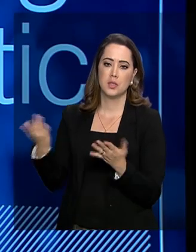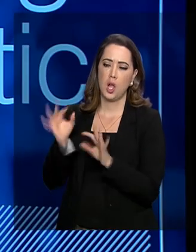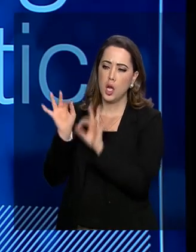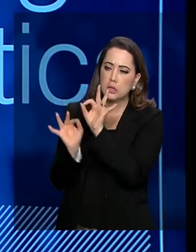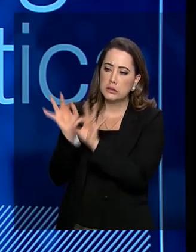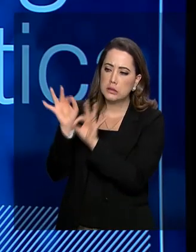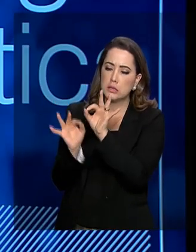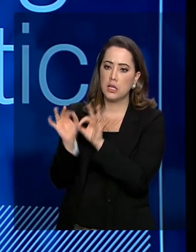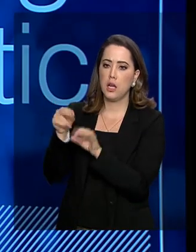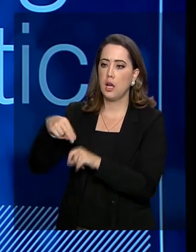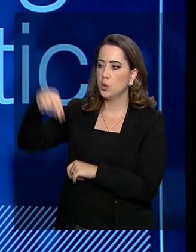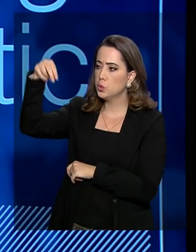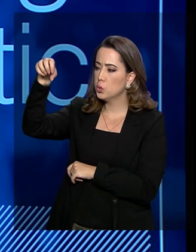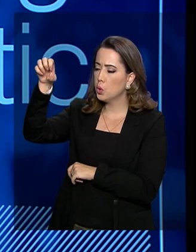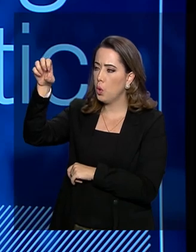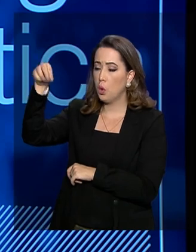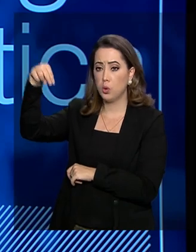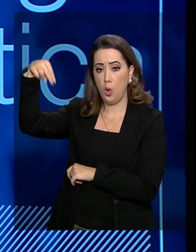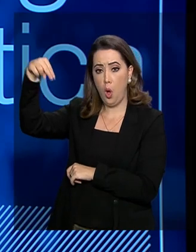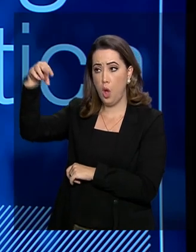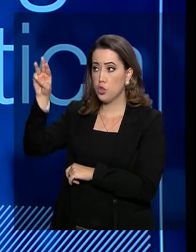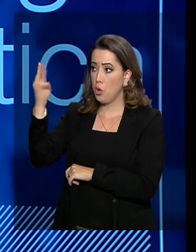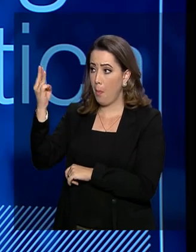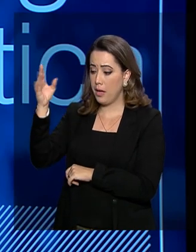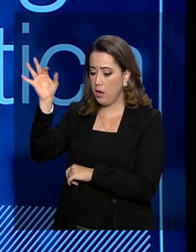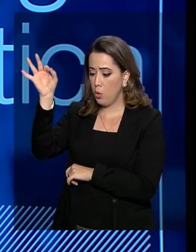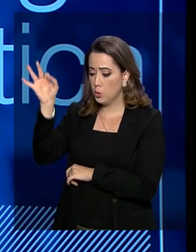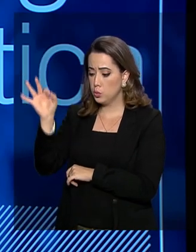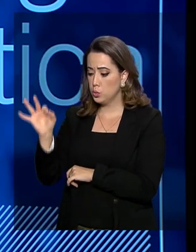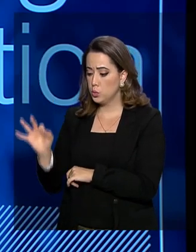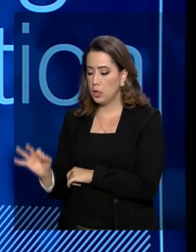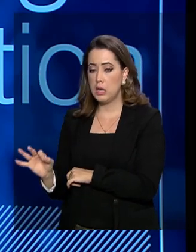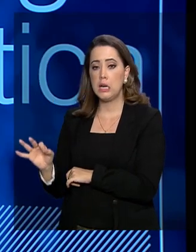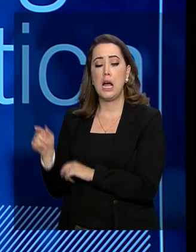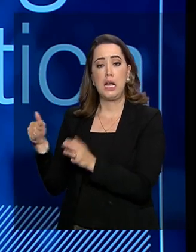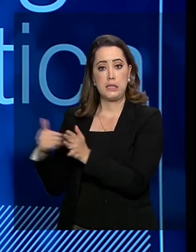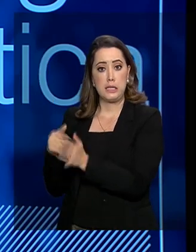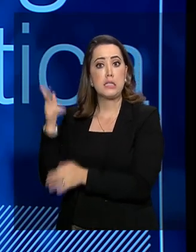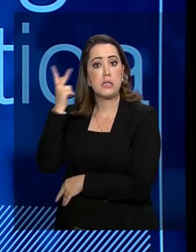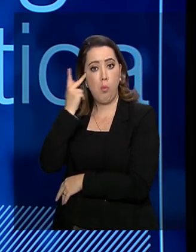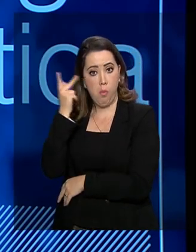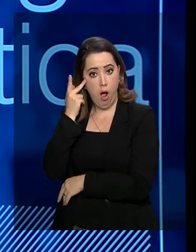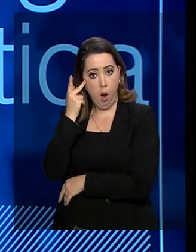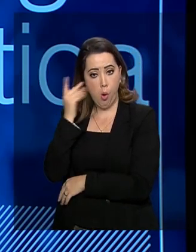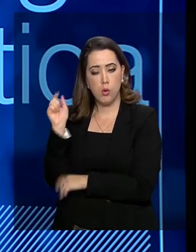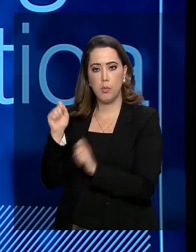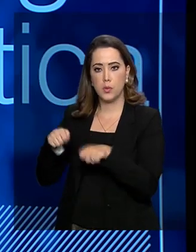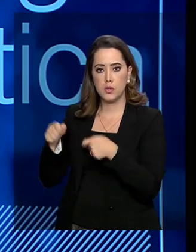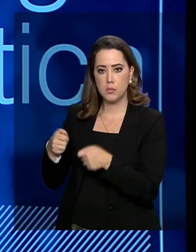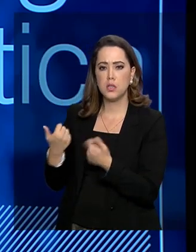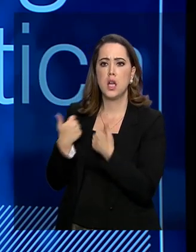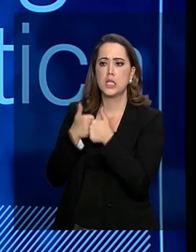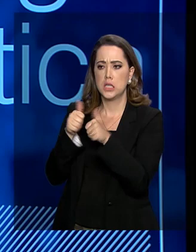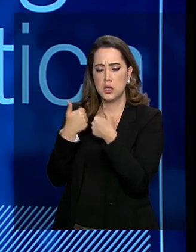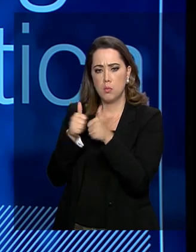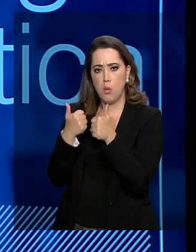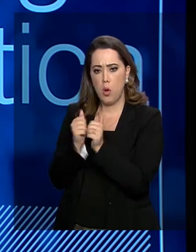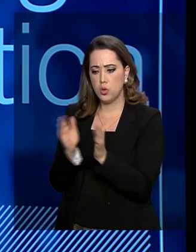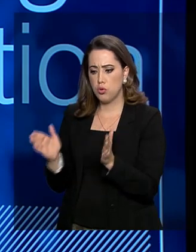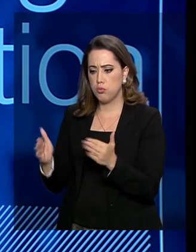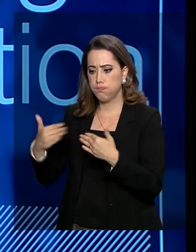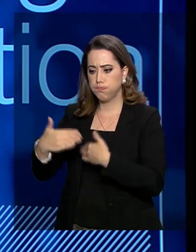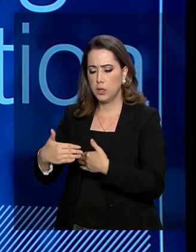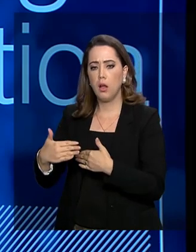desenhado no Norte-Sul, ligando ali o porto de Itaqui no Estádio Maranhão até o Porto de Santos, vai possibilitar que nós possamos trazer cargas containerizadas também dos